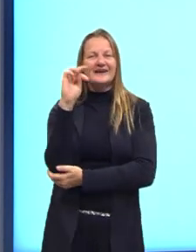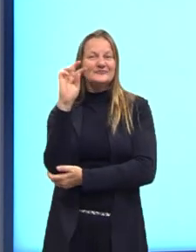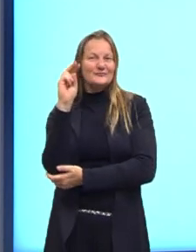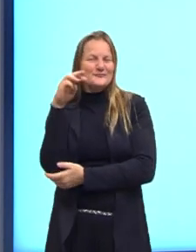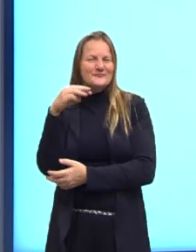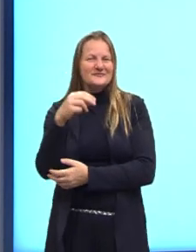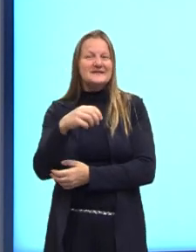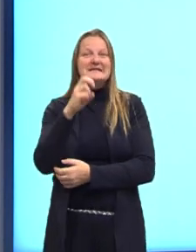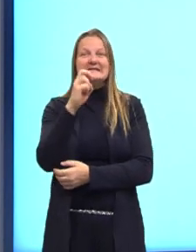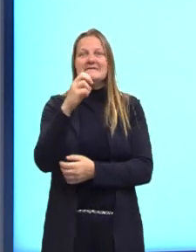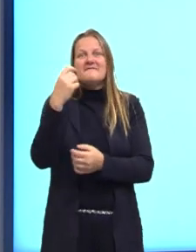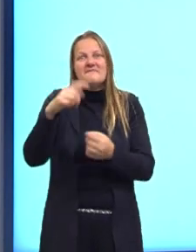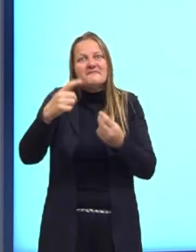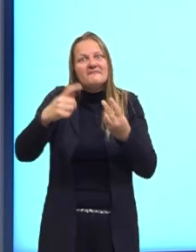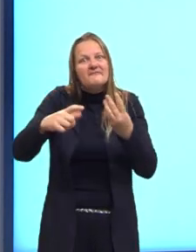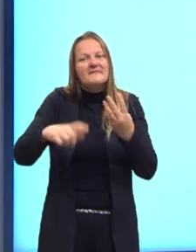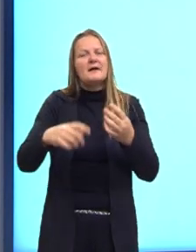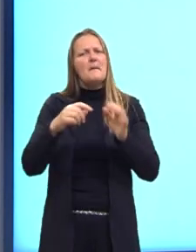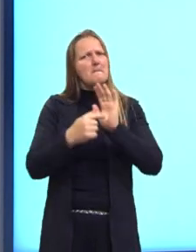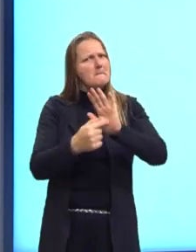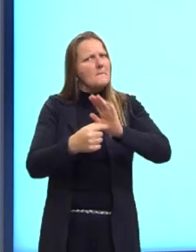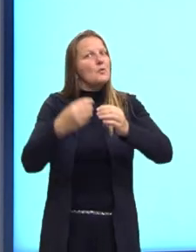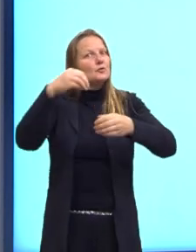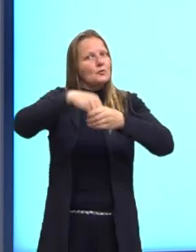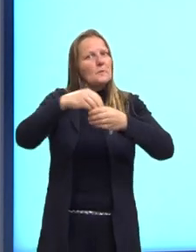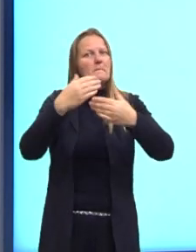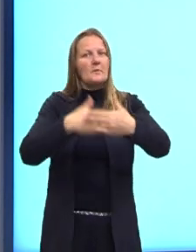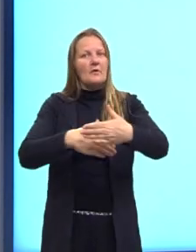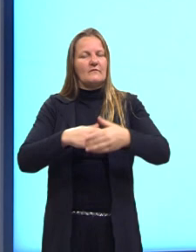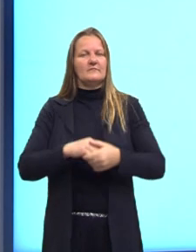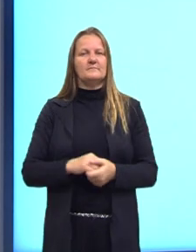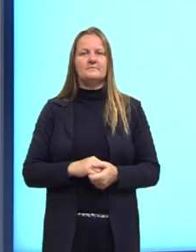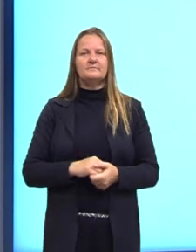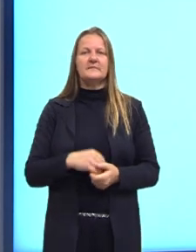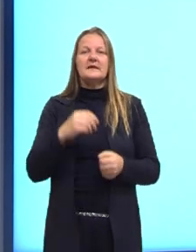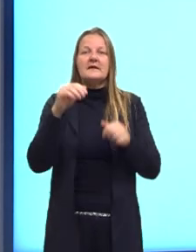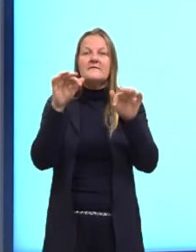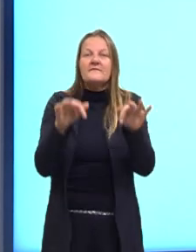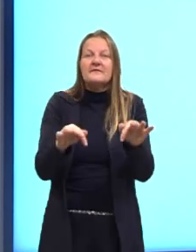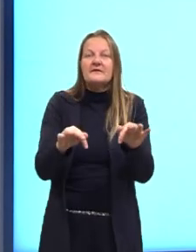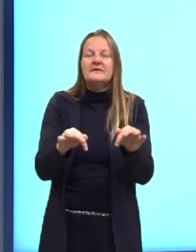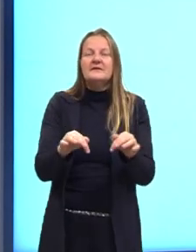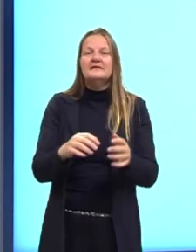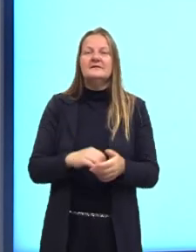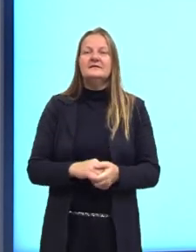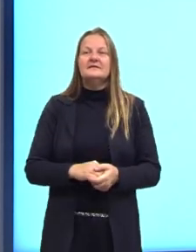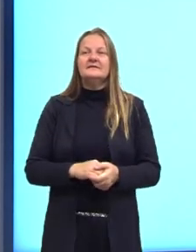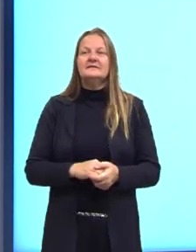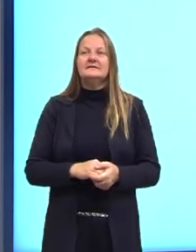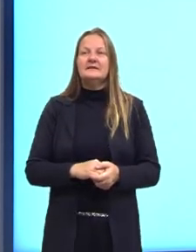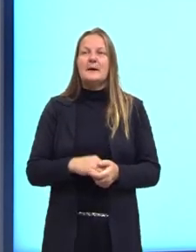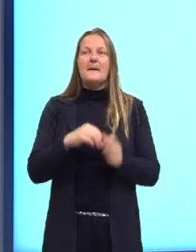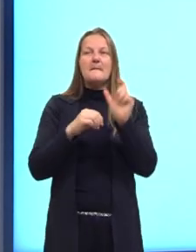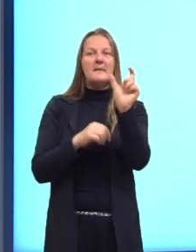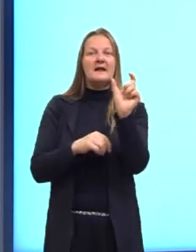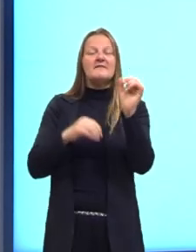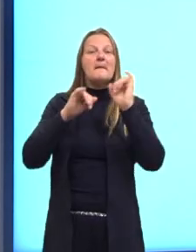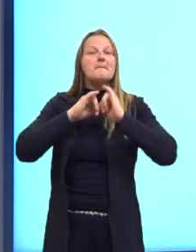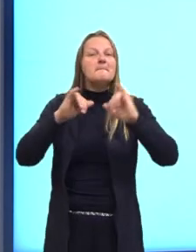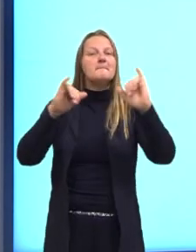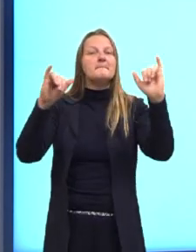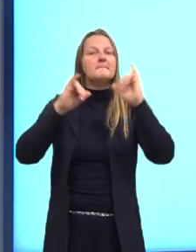desses gêneros que vão se usar das imagens. E por fim, eu fiz o levantamento também da palavra propaganda,